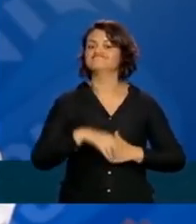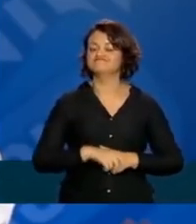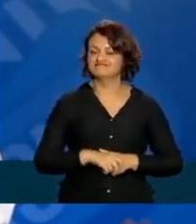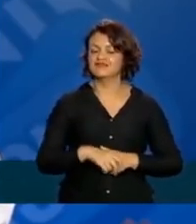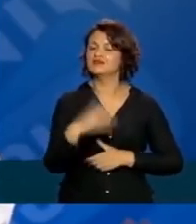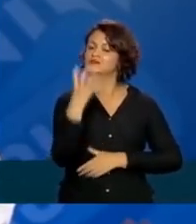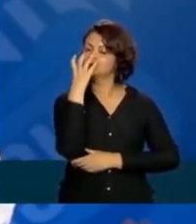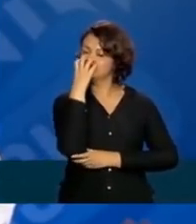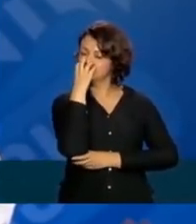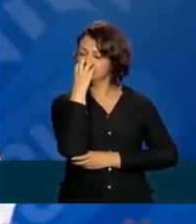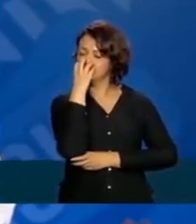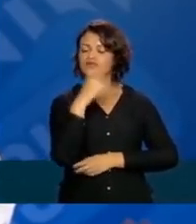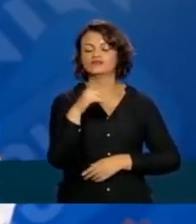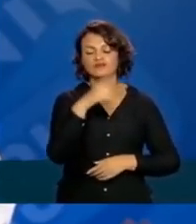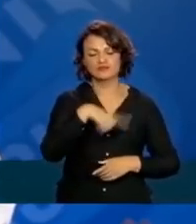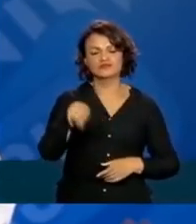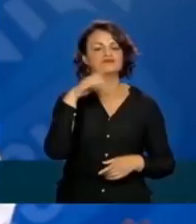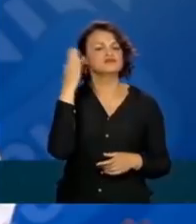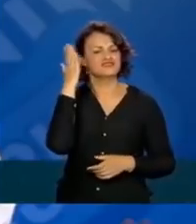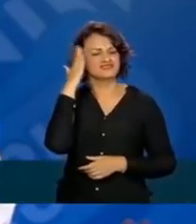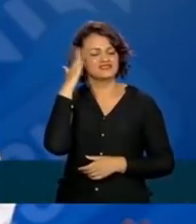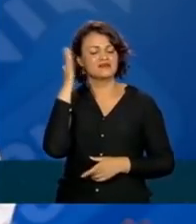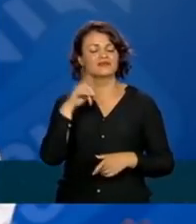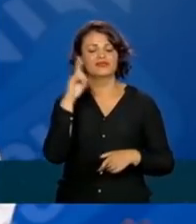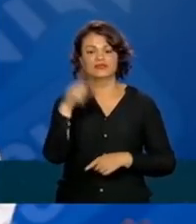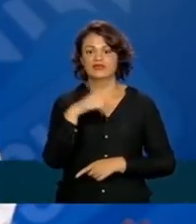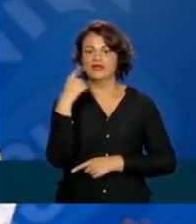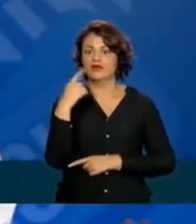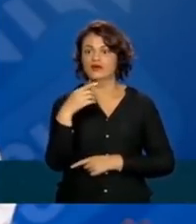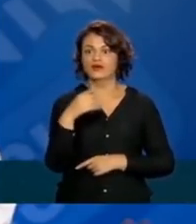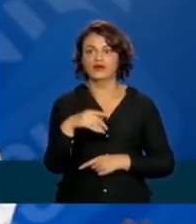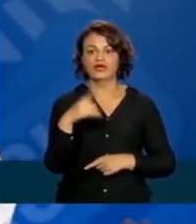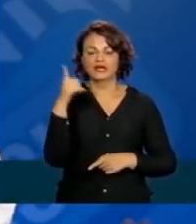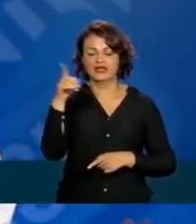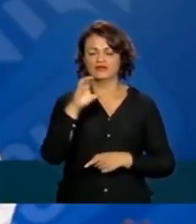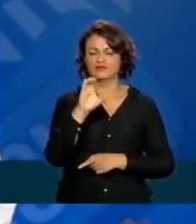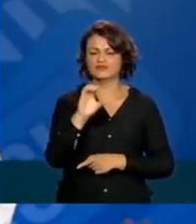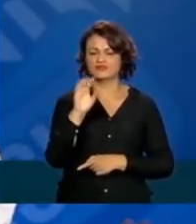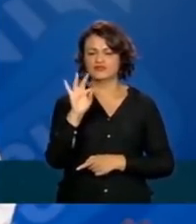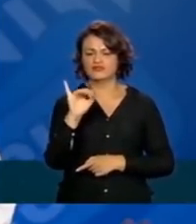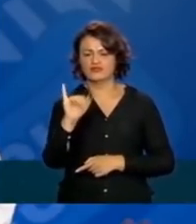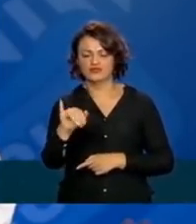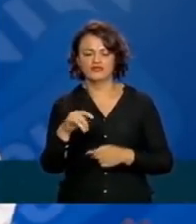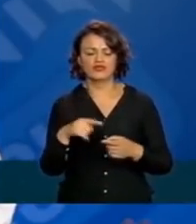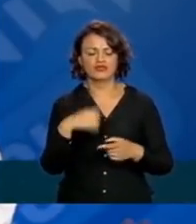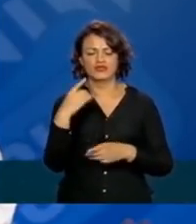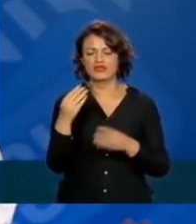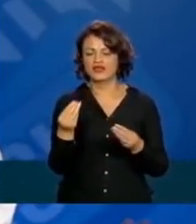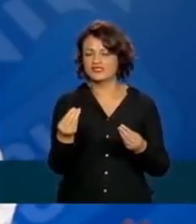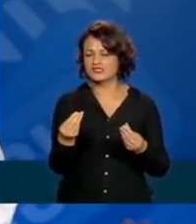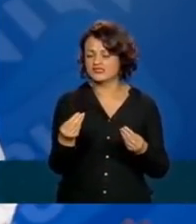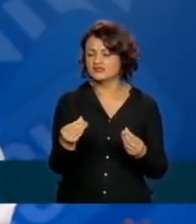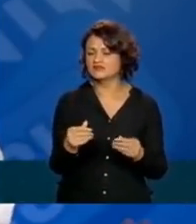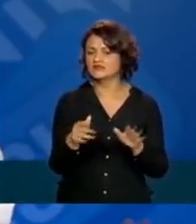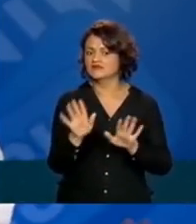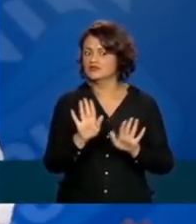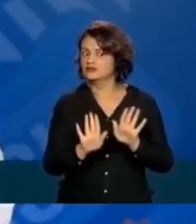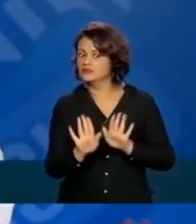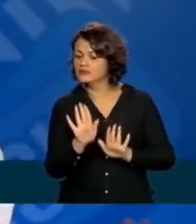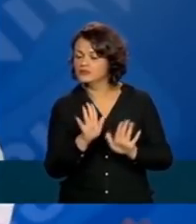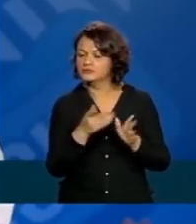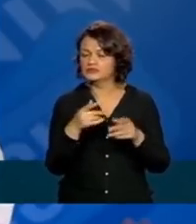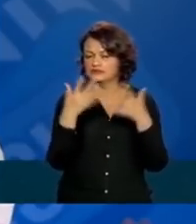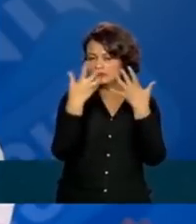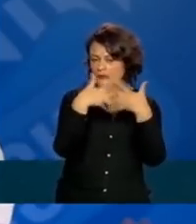Os respiradores, todos vocês sabem que é o equipamento que vai no CTI, que vai ao equipamento mais sensível da